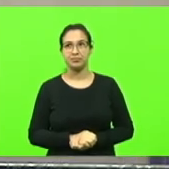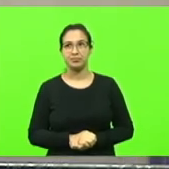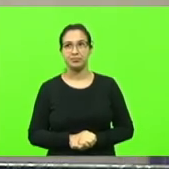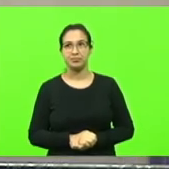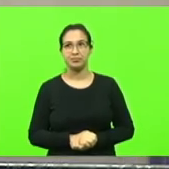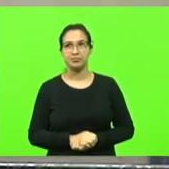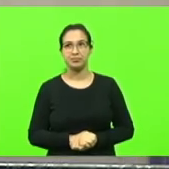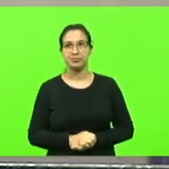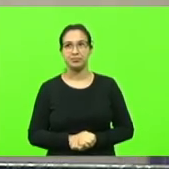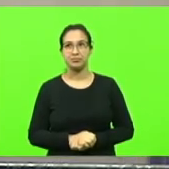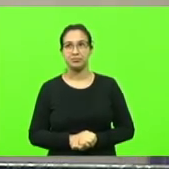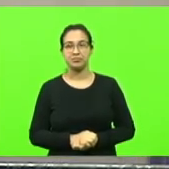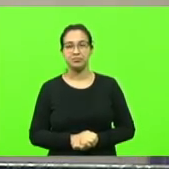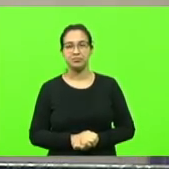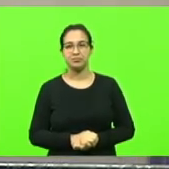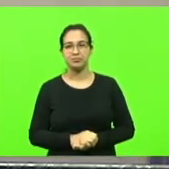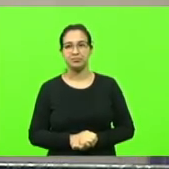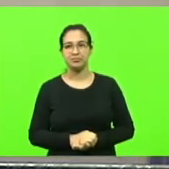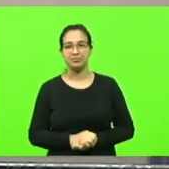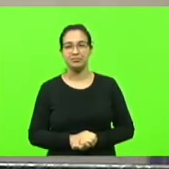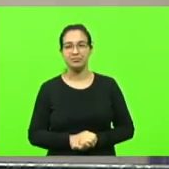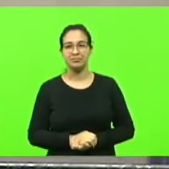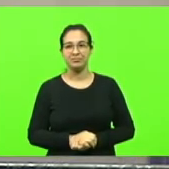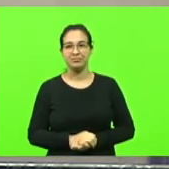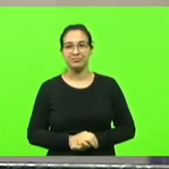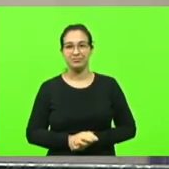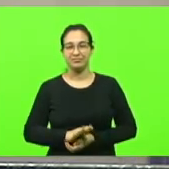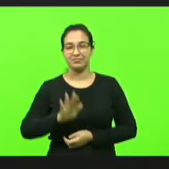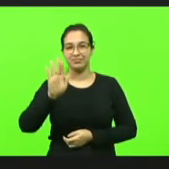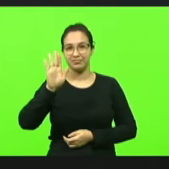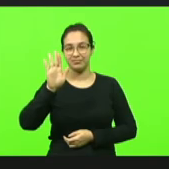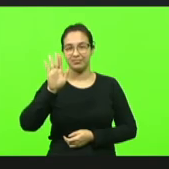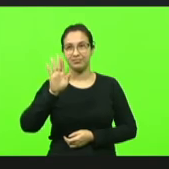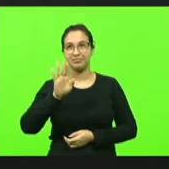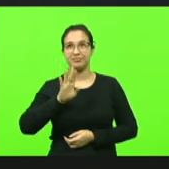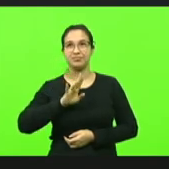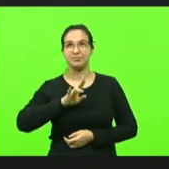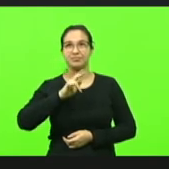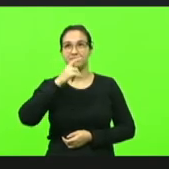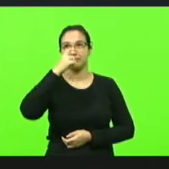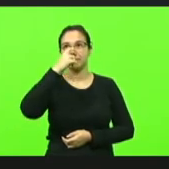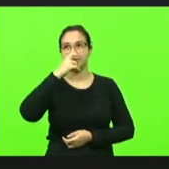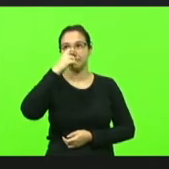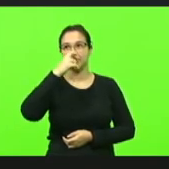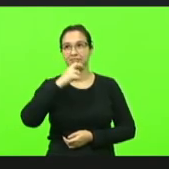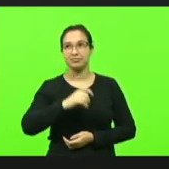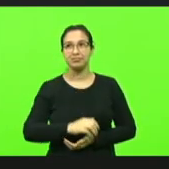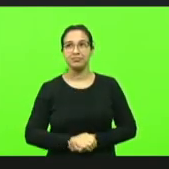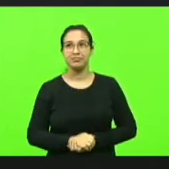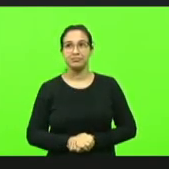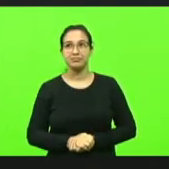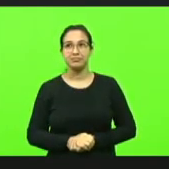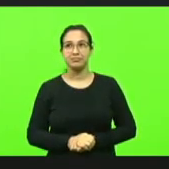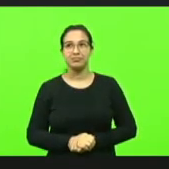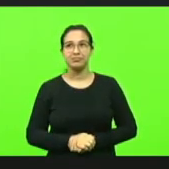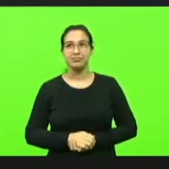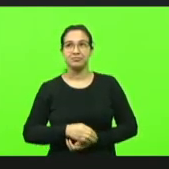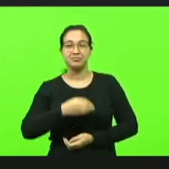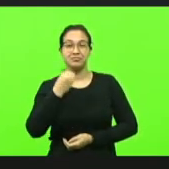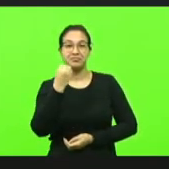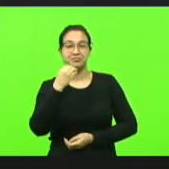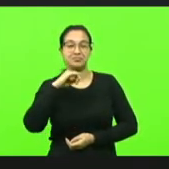pela ordem seu presidente deputado Maurício Scudlark opa só queria aproveitar para